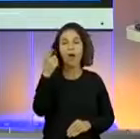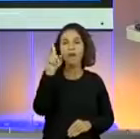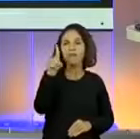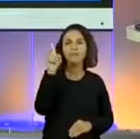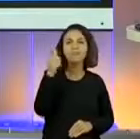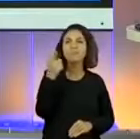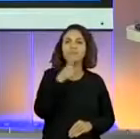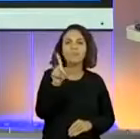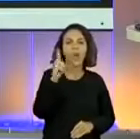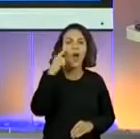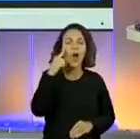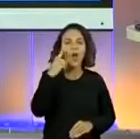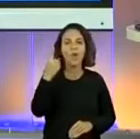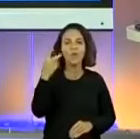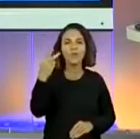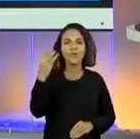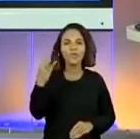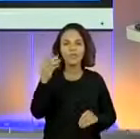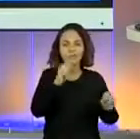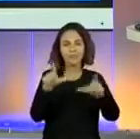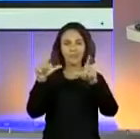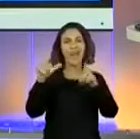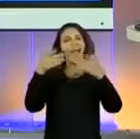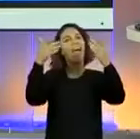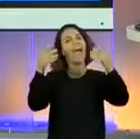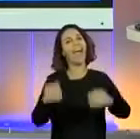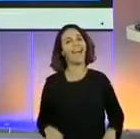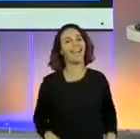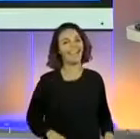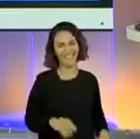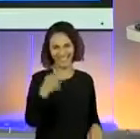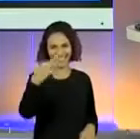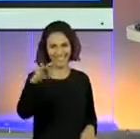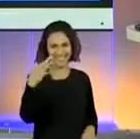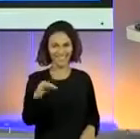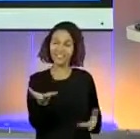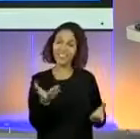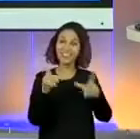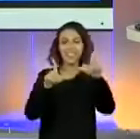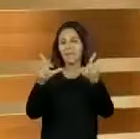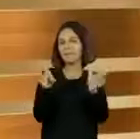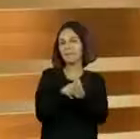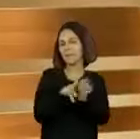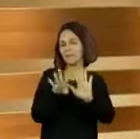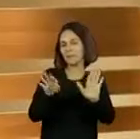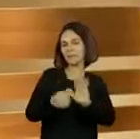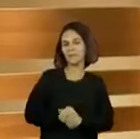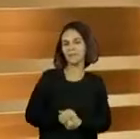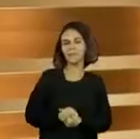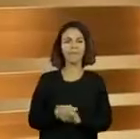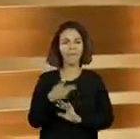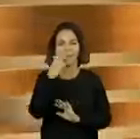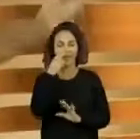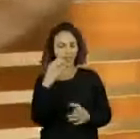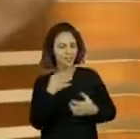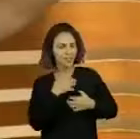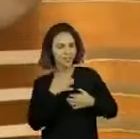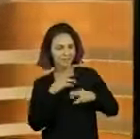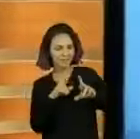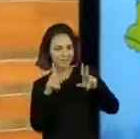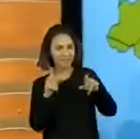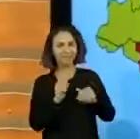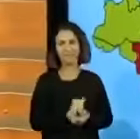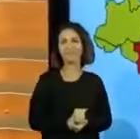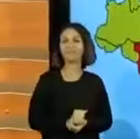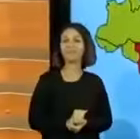Quer ver? No 3 eu vou falar, 1, 2, 3 mudou. Viu só? É, são coisas da televisão, ela tem esse dinamismo mesmo. Olha